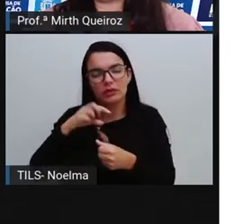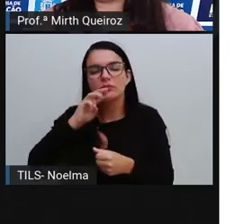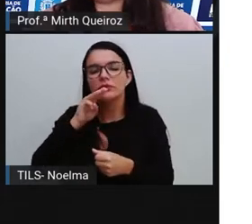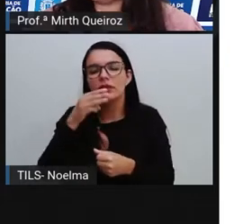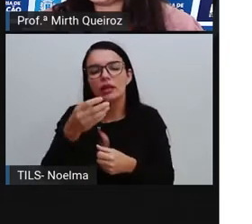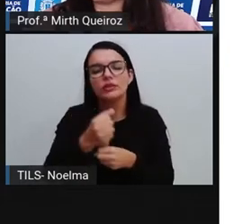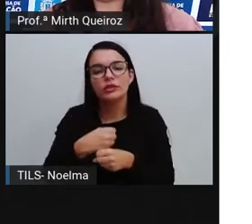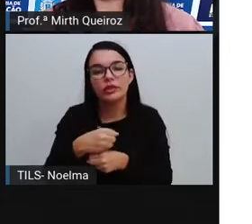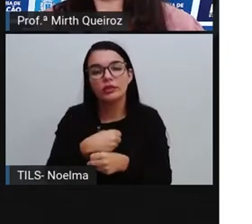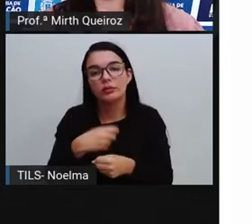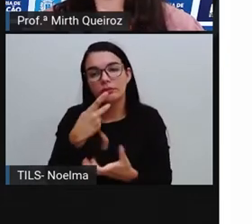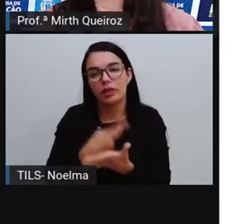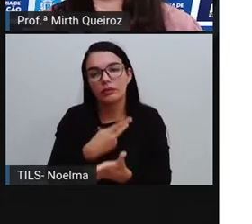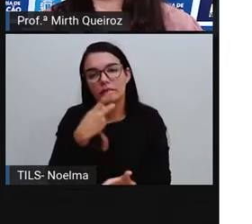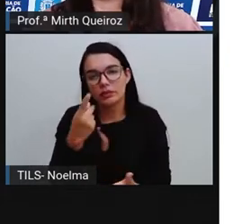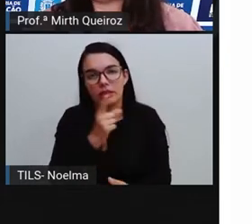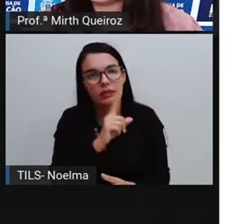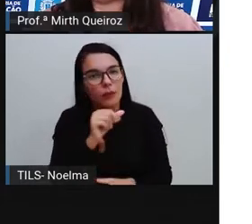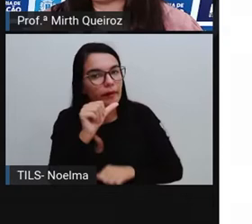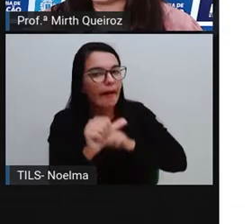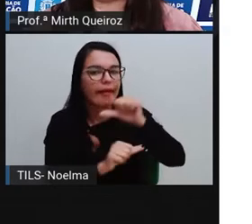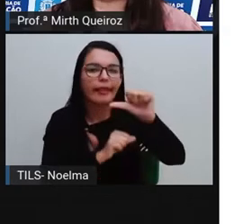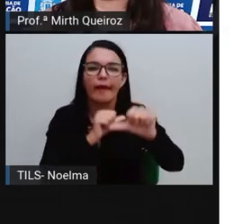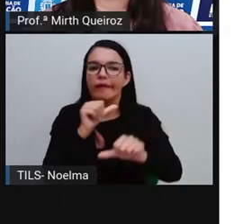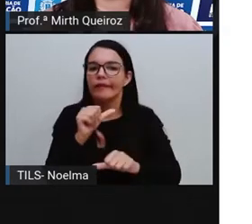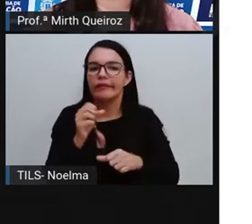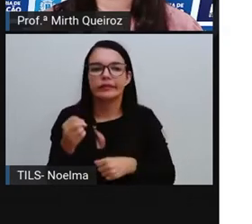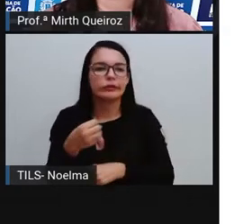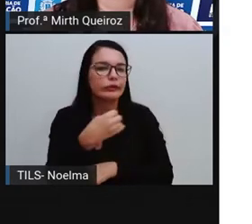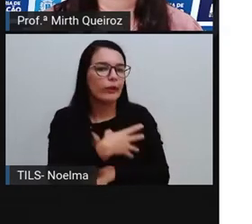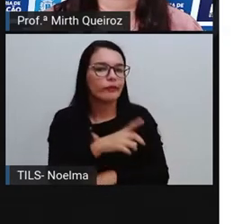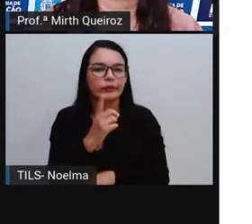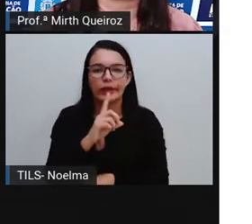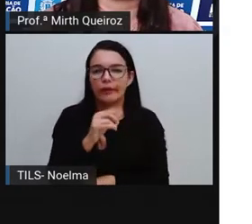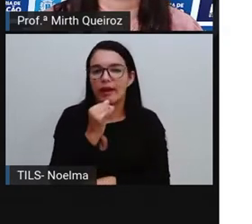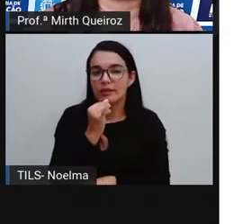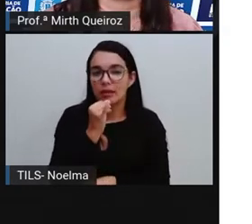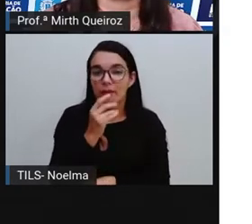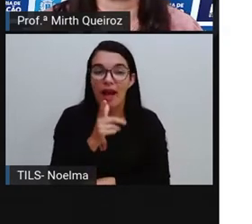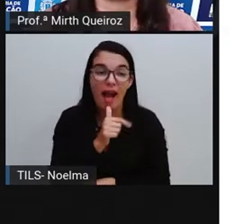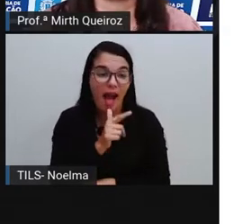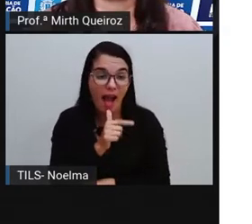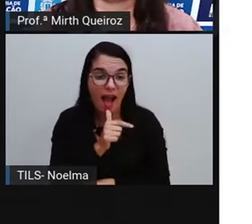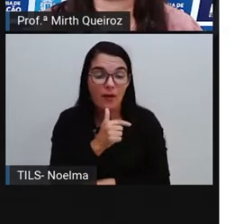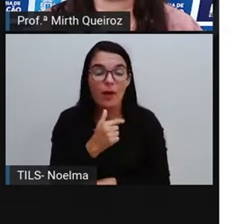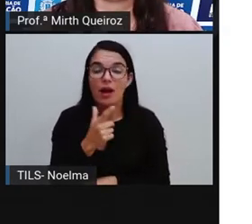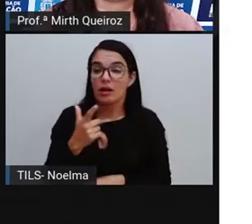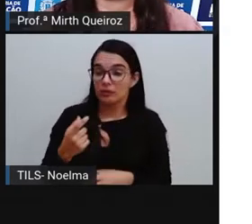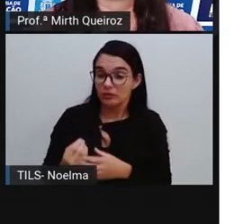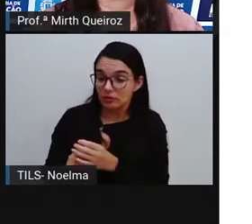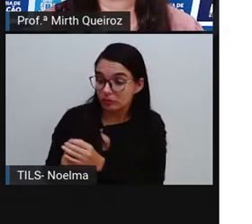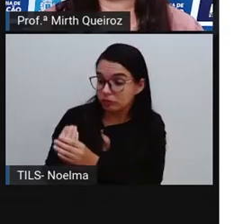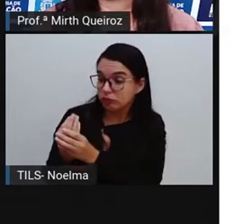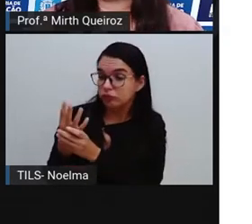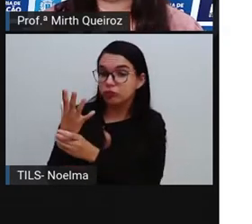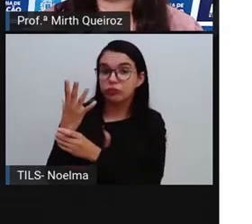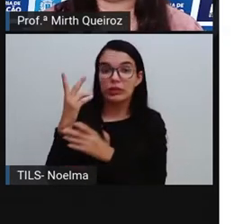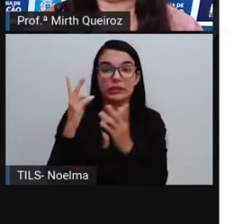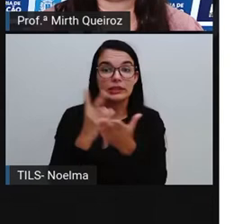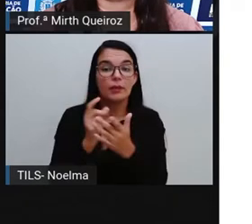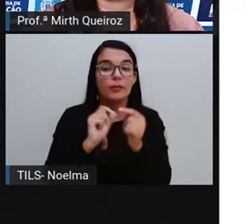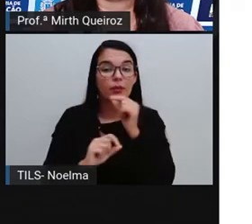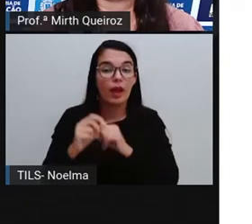anos. Então, ele não é um recurso renovável, como acontece, por exemplo, com a água. renovação acontece a partir da